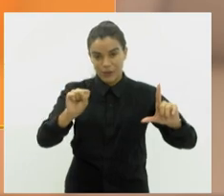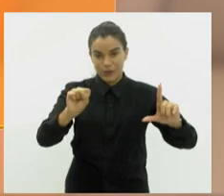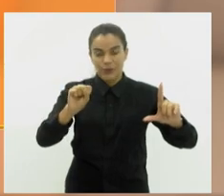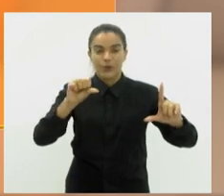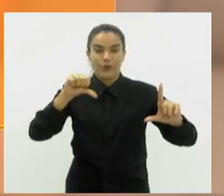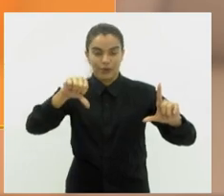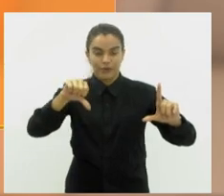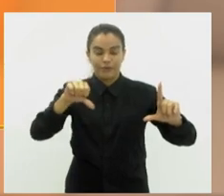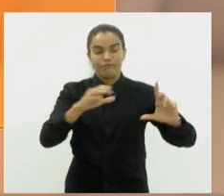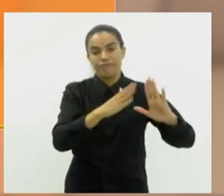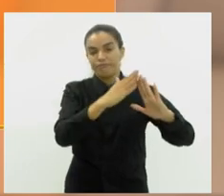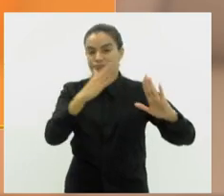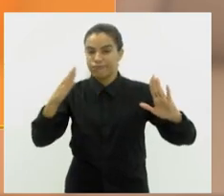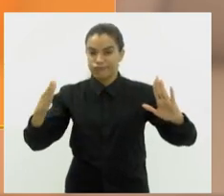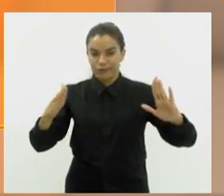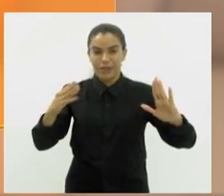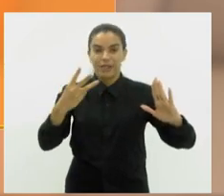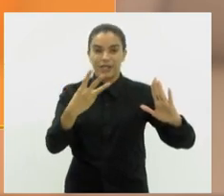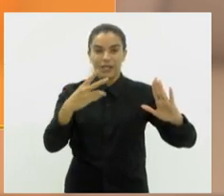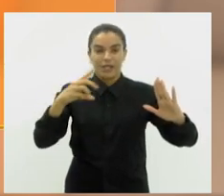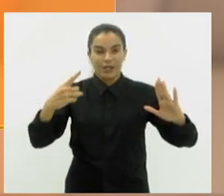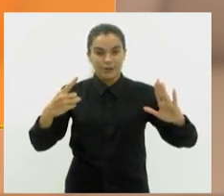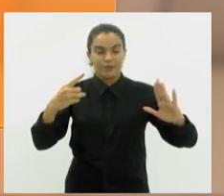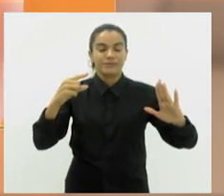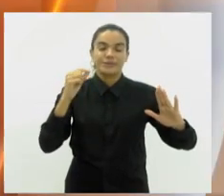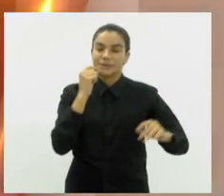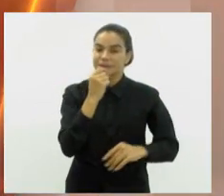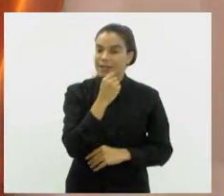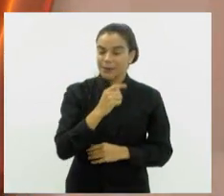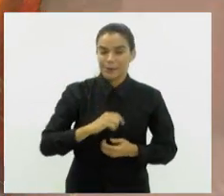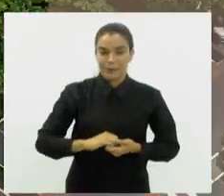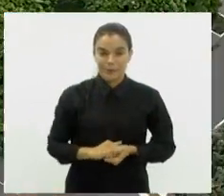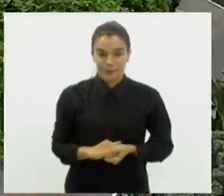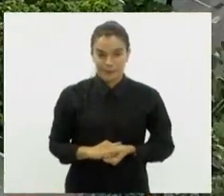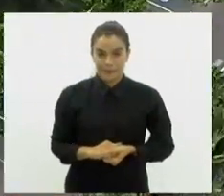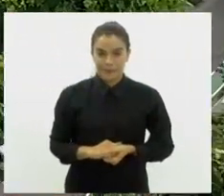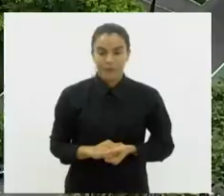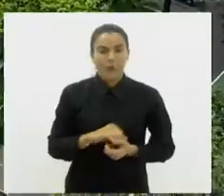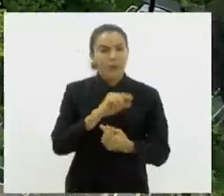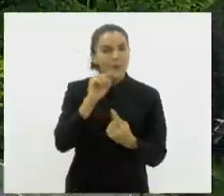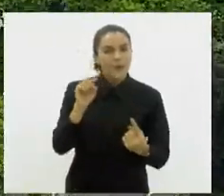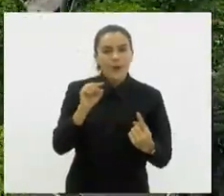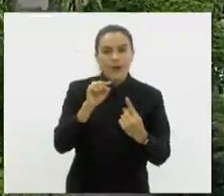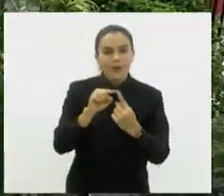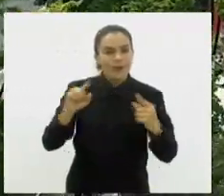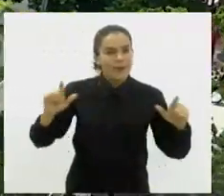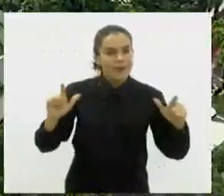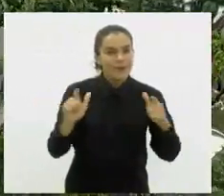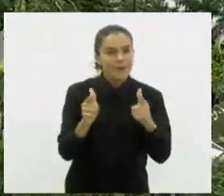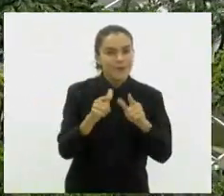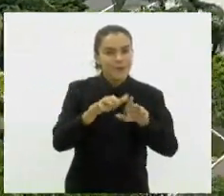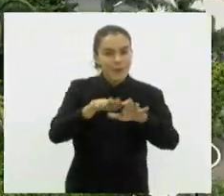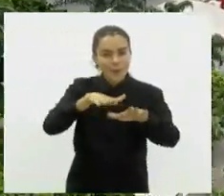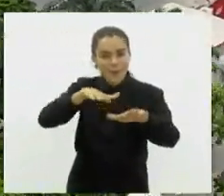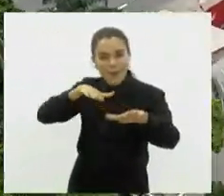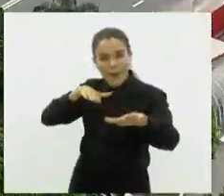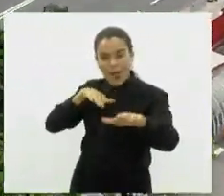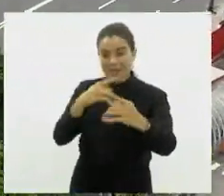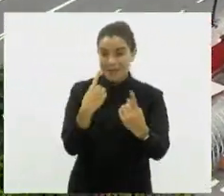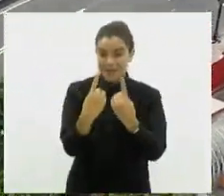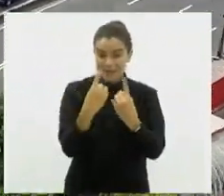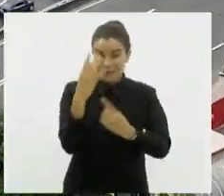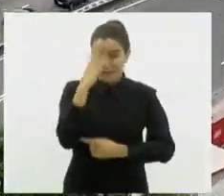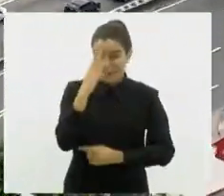e 9, o prazo final é dia 30 de setembro. Com o objetivo de diminuir o congestionamento na Avenida Brasil,